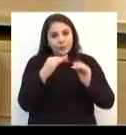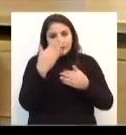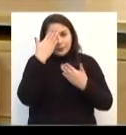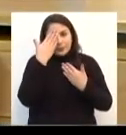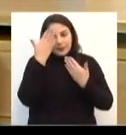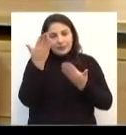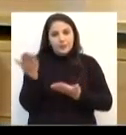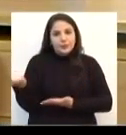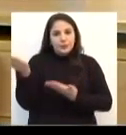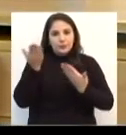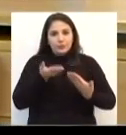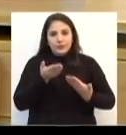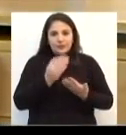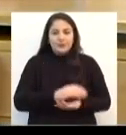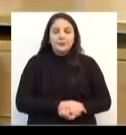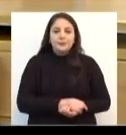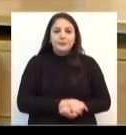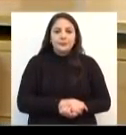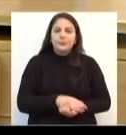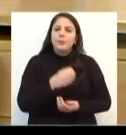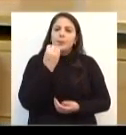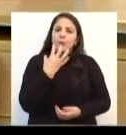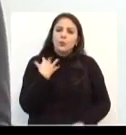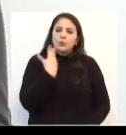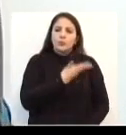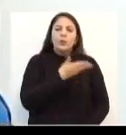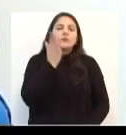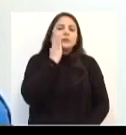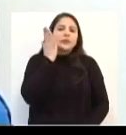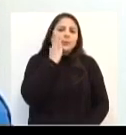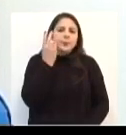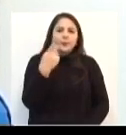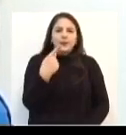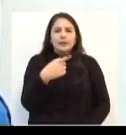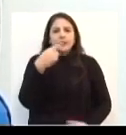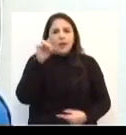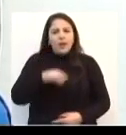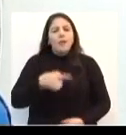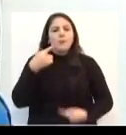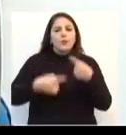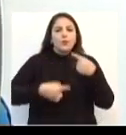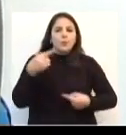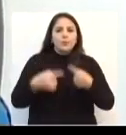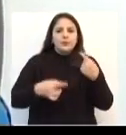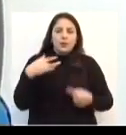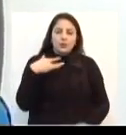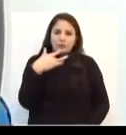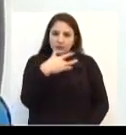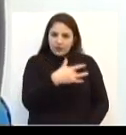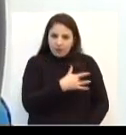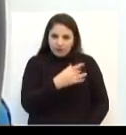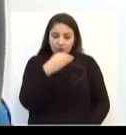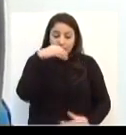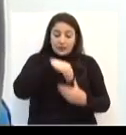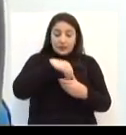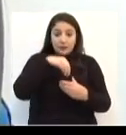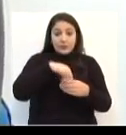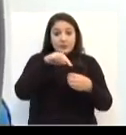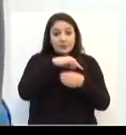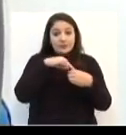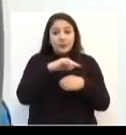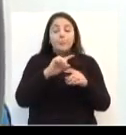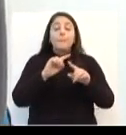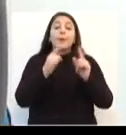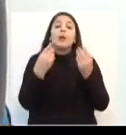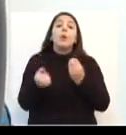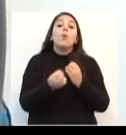muito obrigado pelo convite. Bom, a gente sabe que essa é uma competição saudável entre as cidades, mas qual é